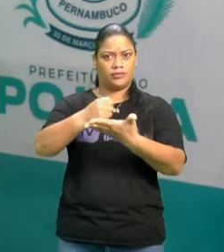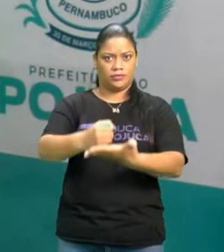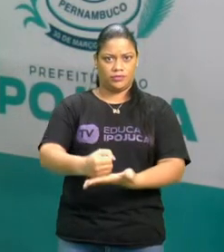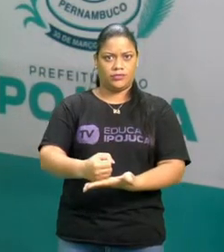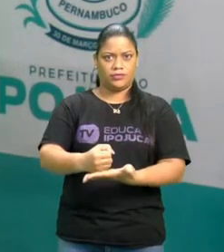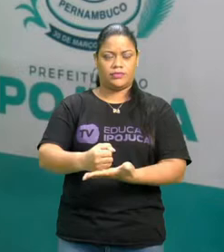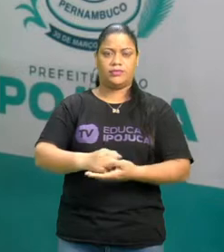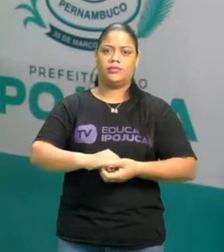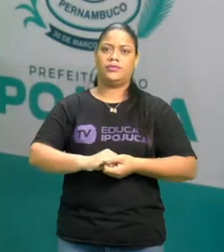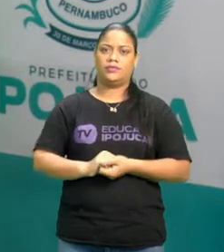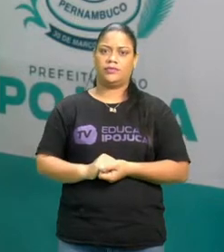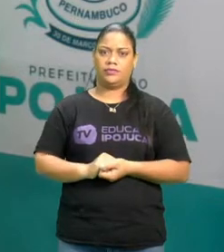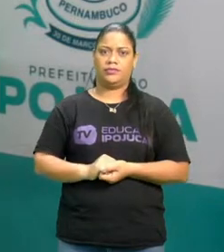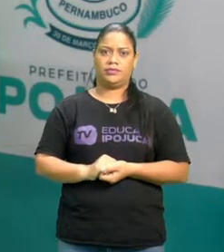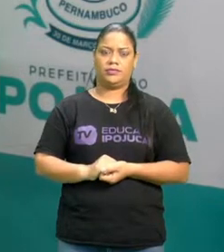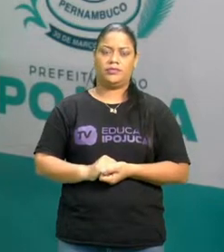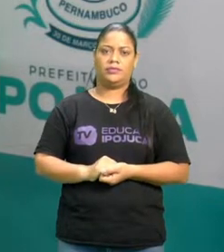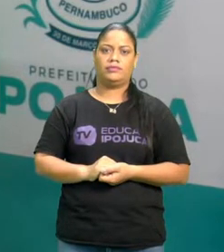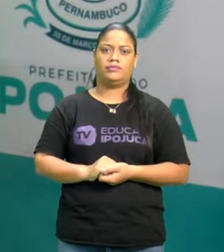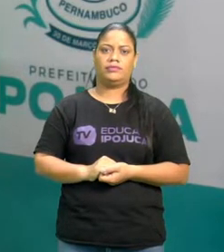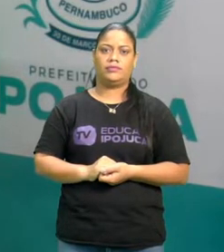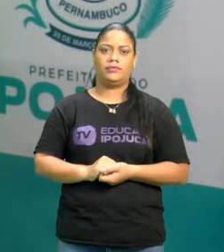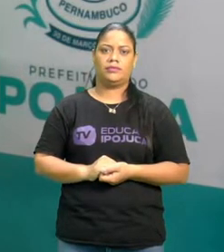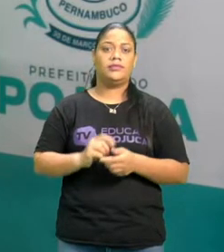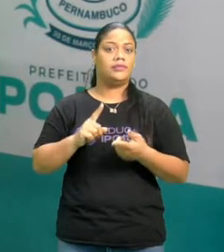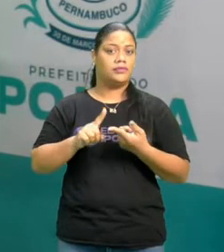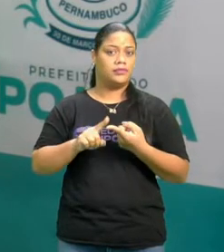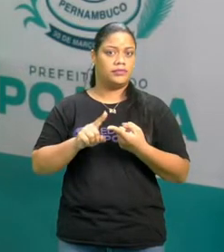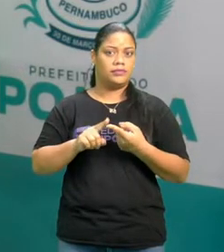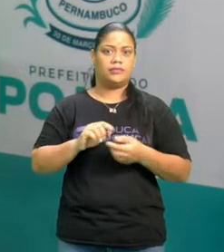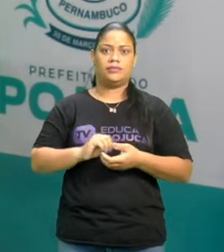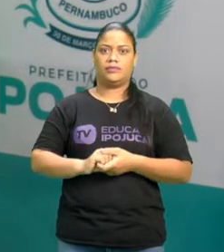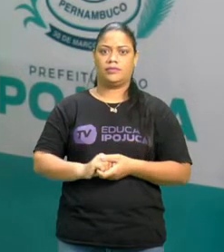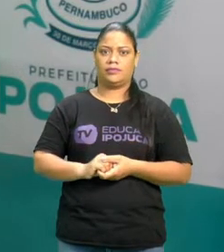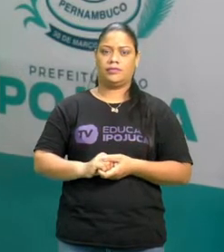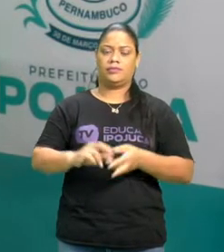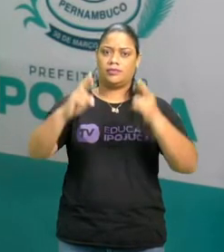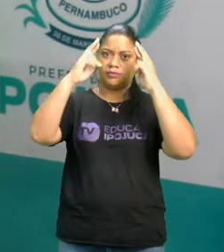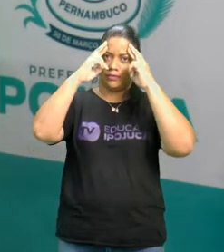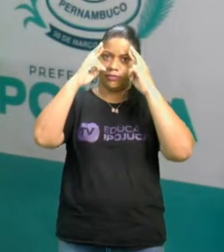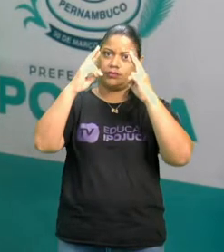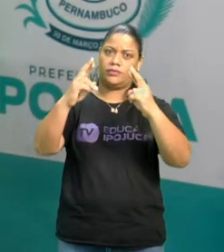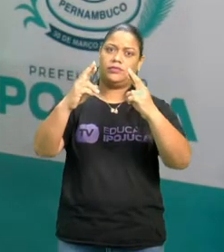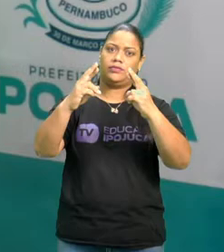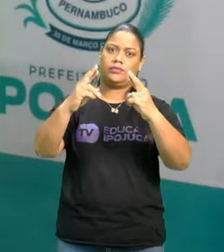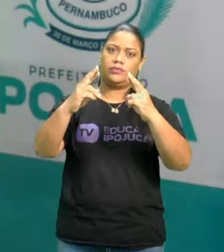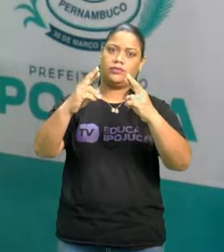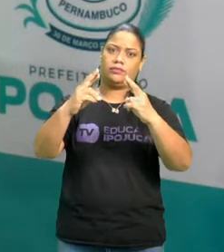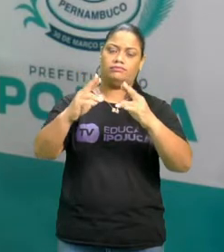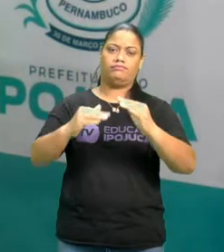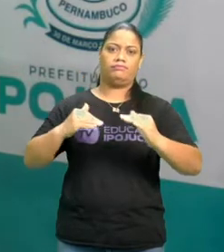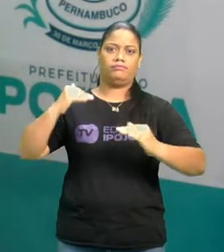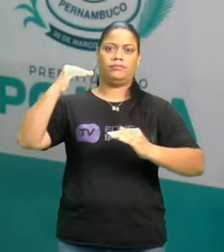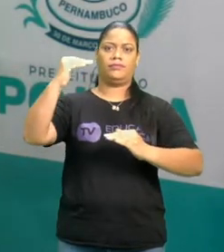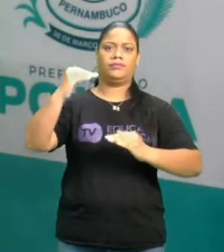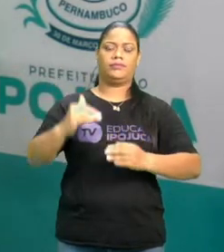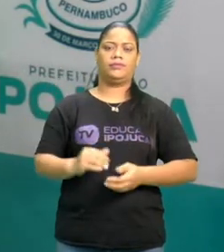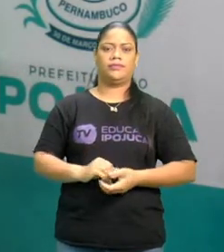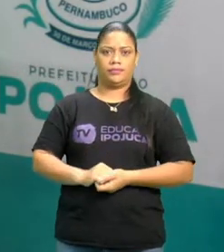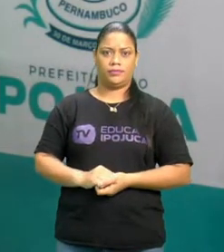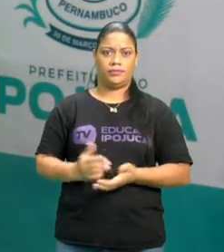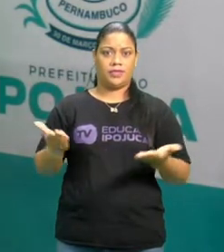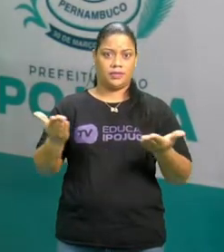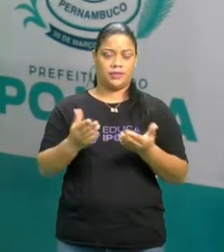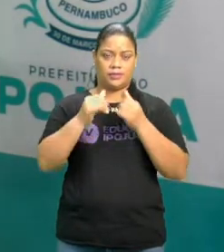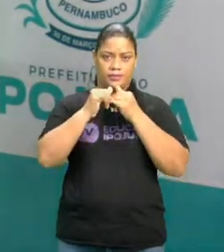compartilhar nossos conhecimentos e, acima de tudo, o nosso respeito. Vamos à notícia.